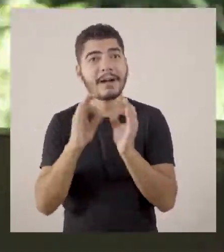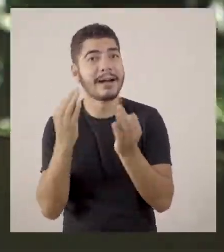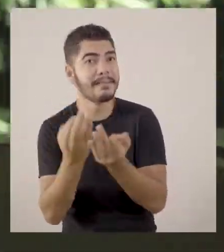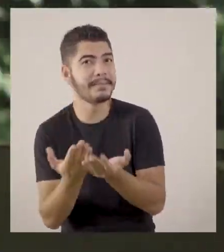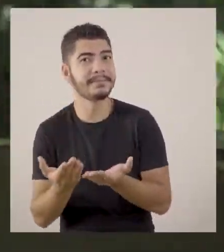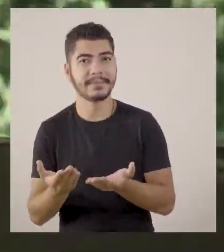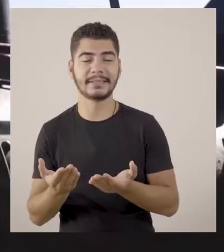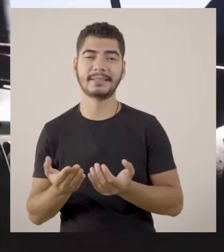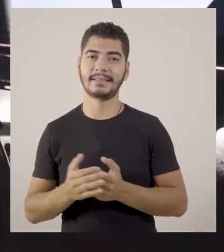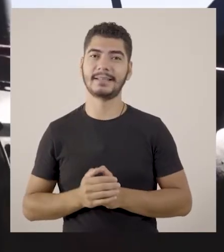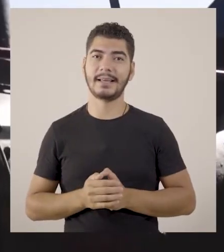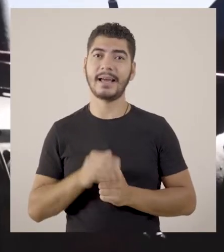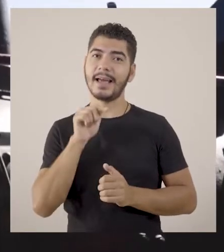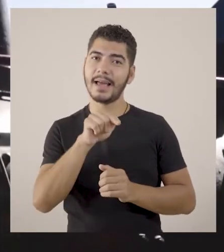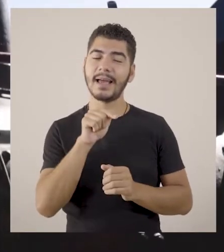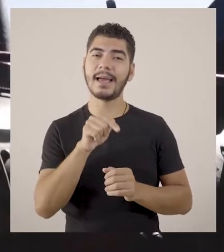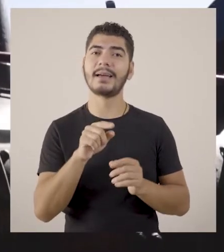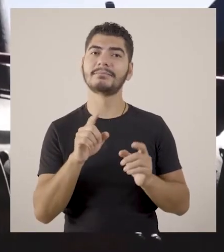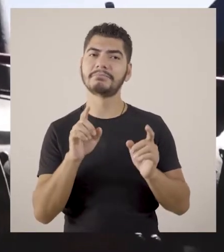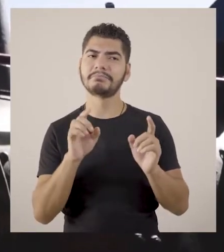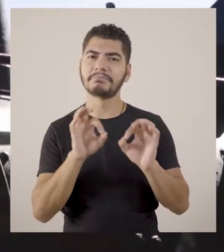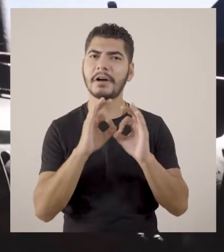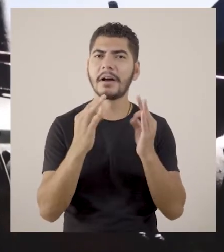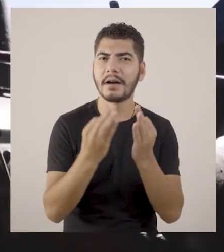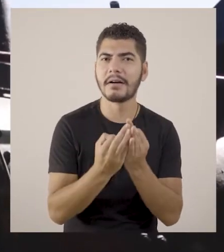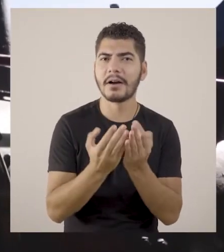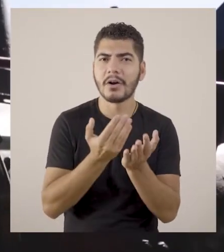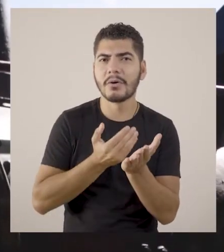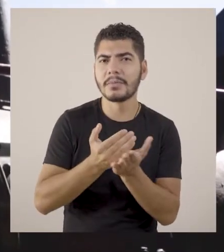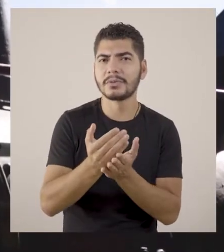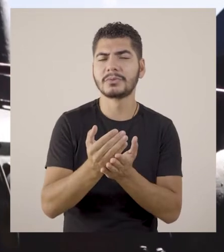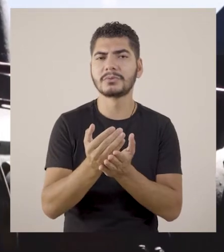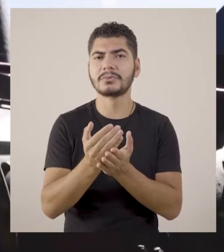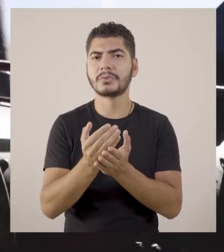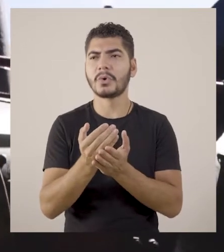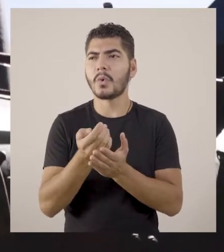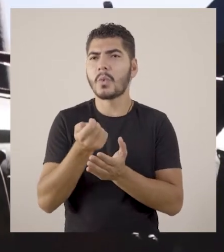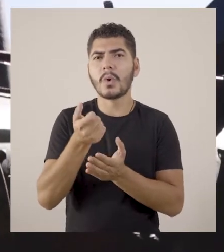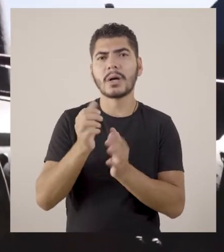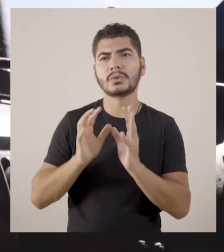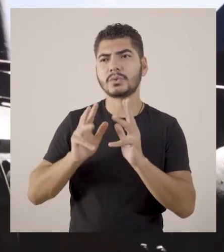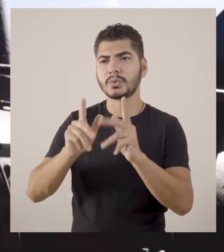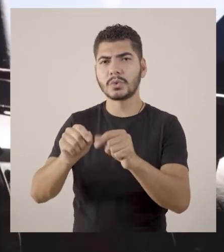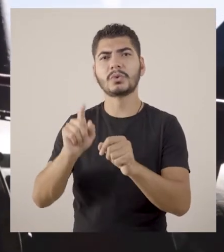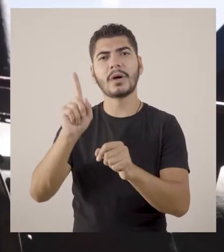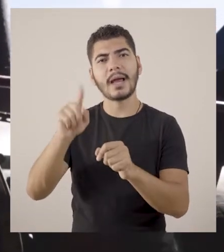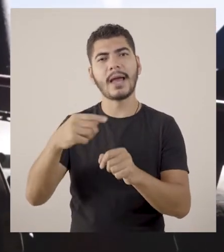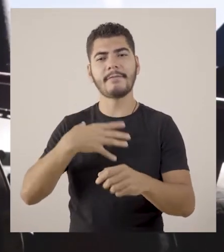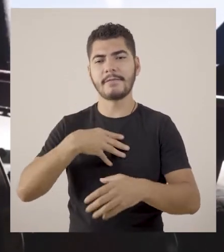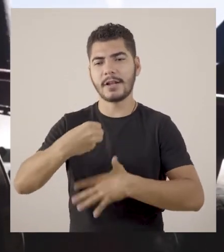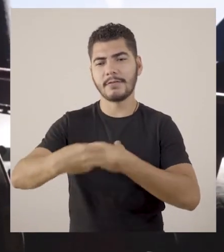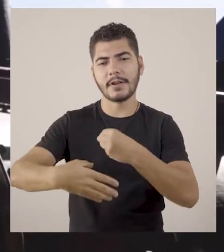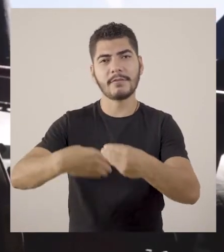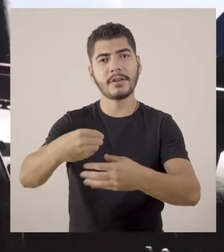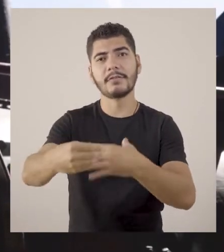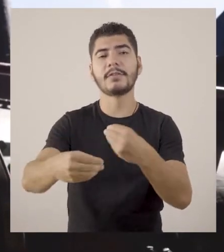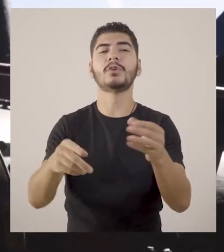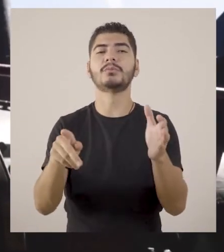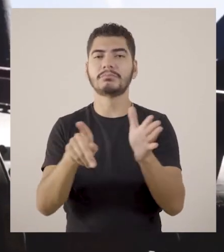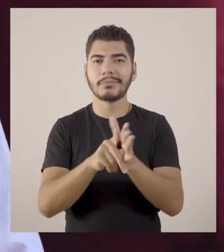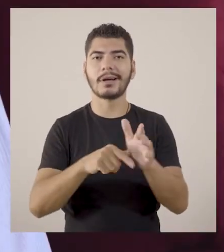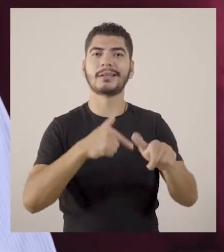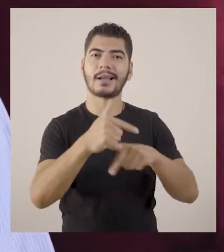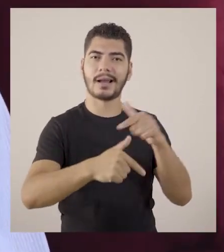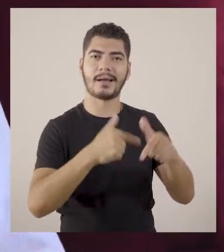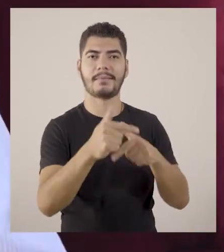O ferroviário era uma família, inclusive, era quase que totalmente filhos de ferroviários. Os